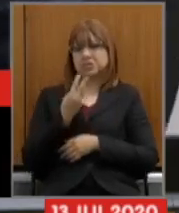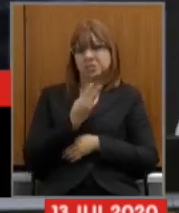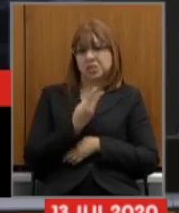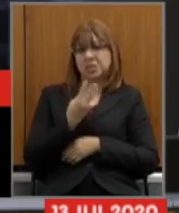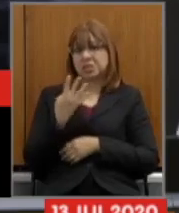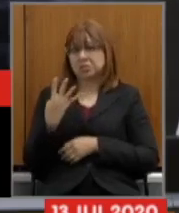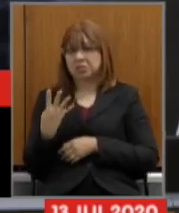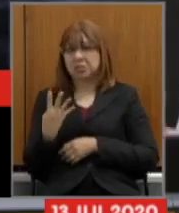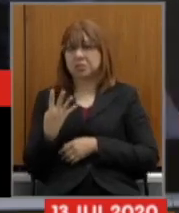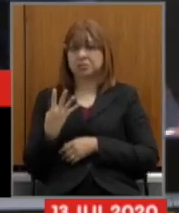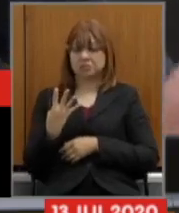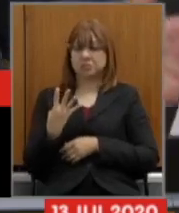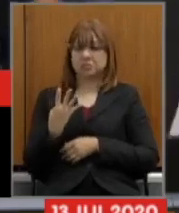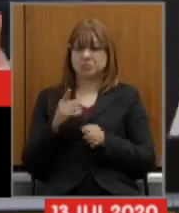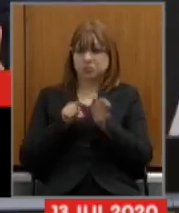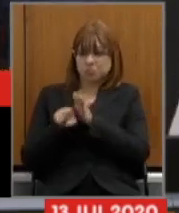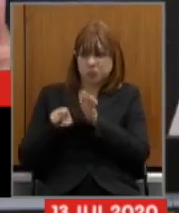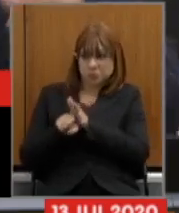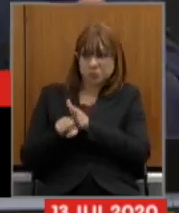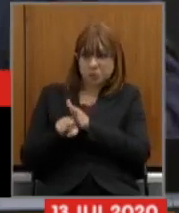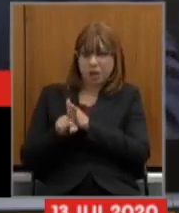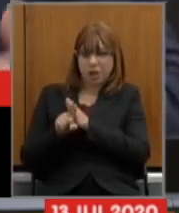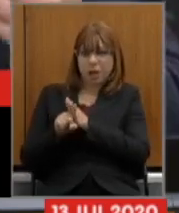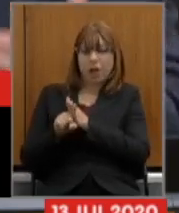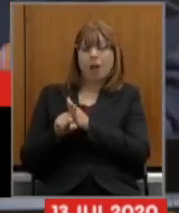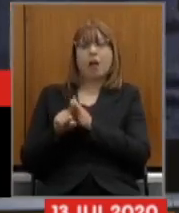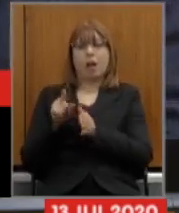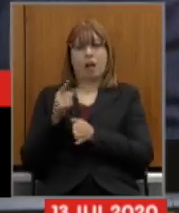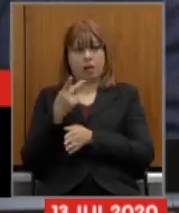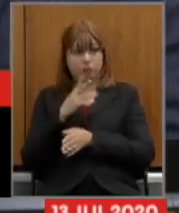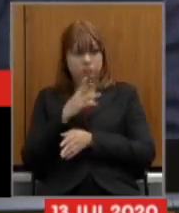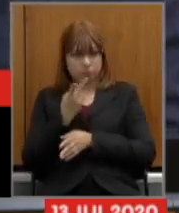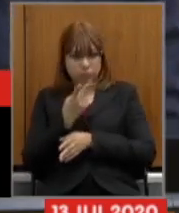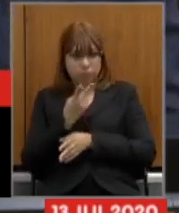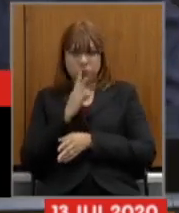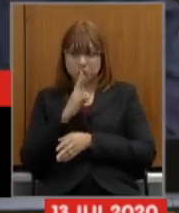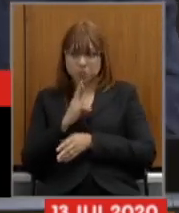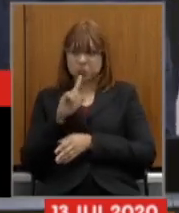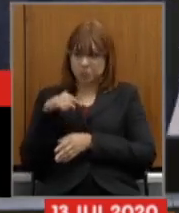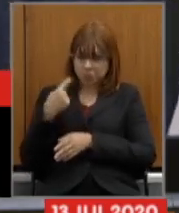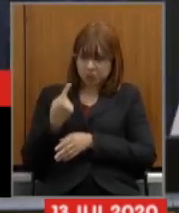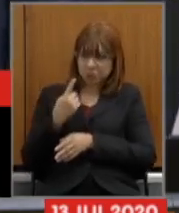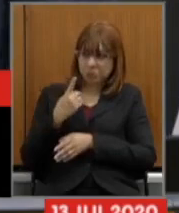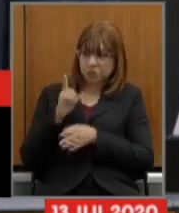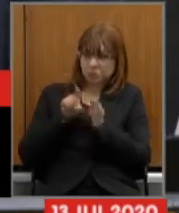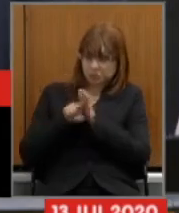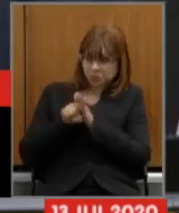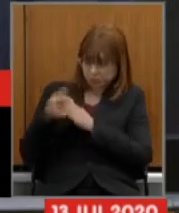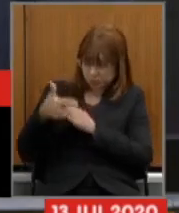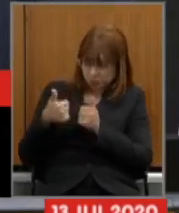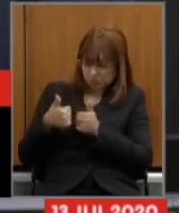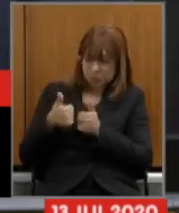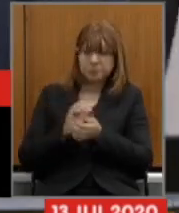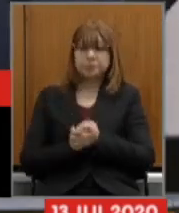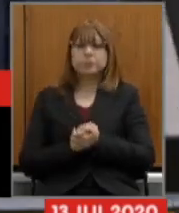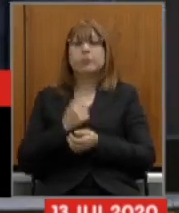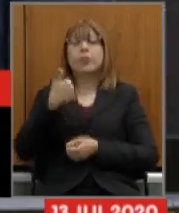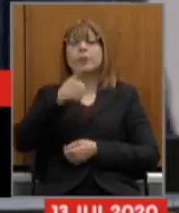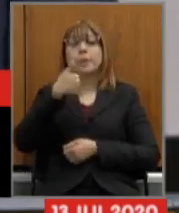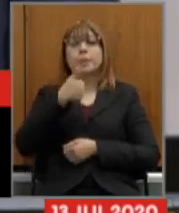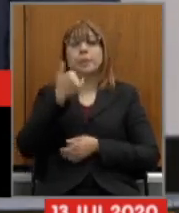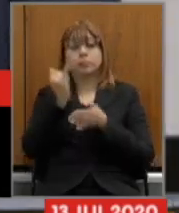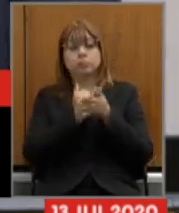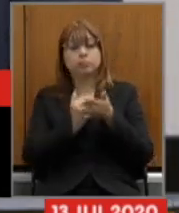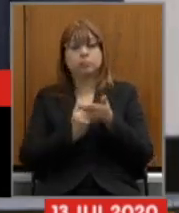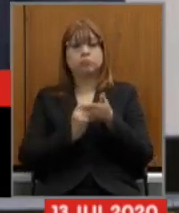intervenções e os secretários respondem depois bloco em seguida ok então aqui o primeiro escrito para sua intervenção